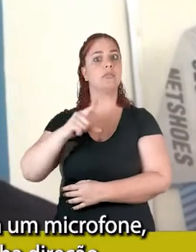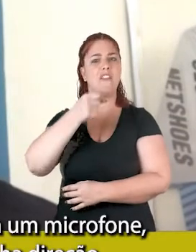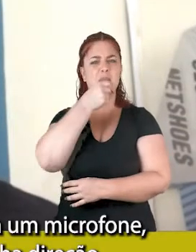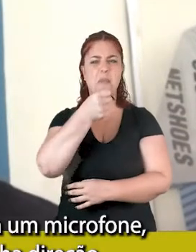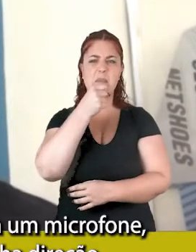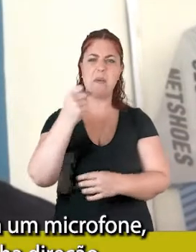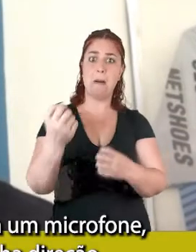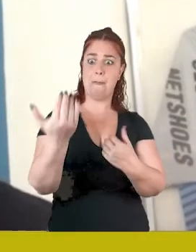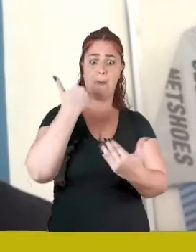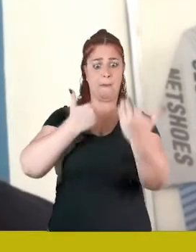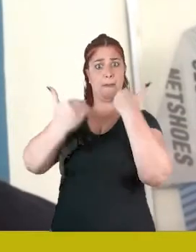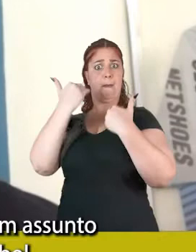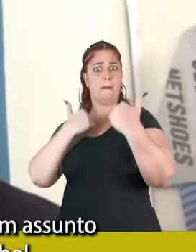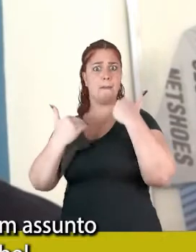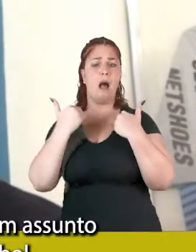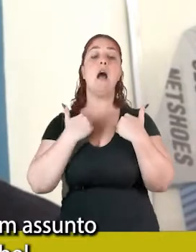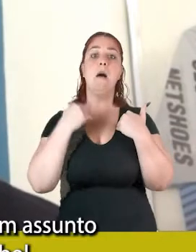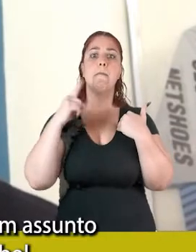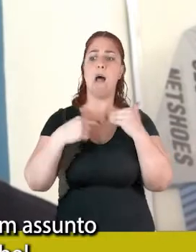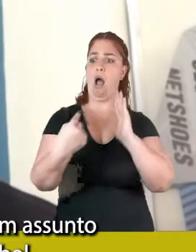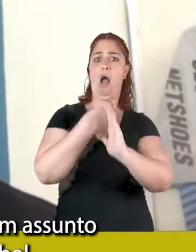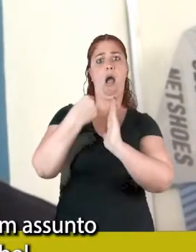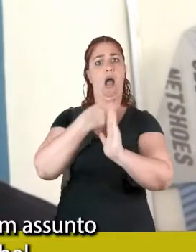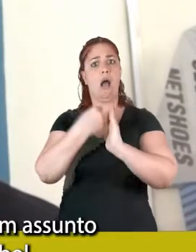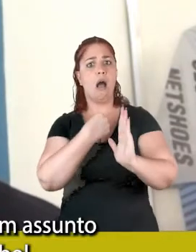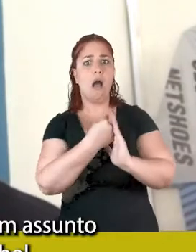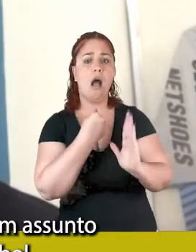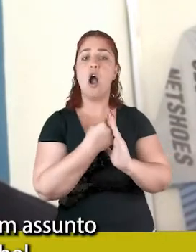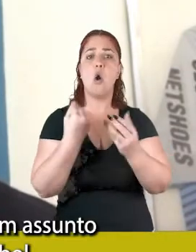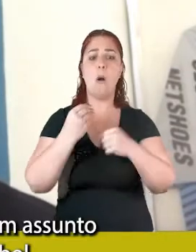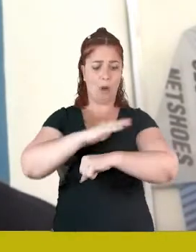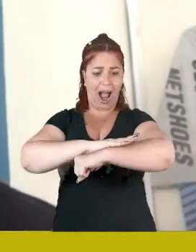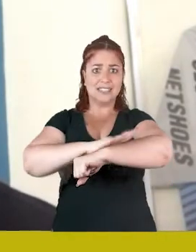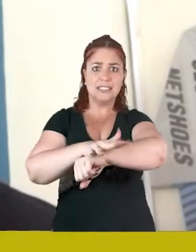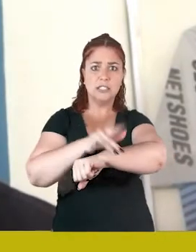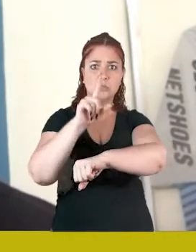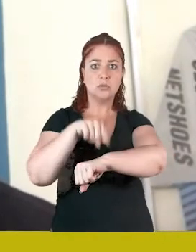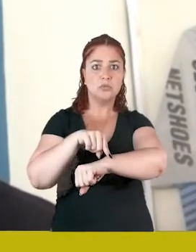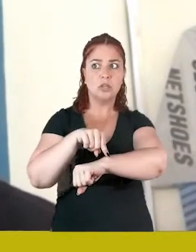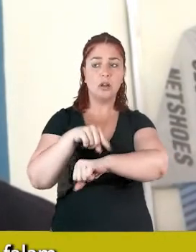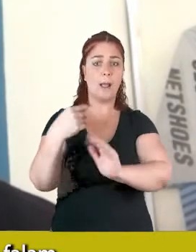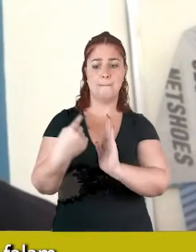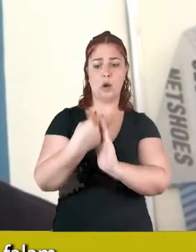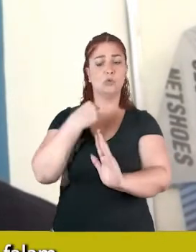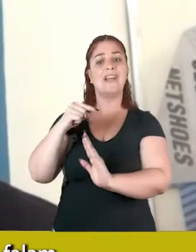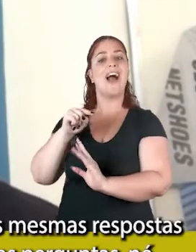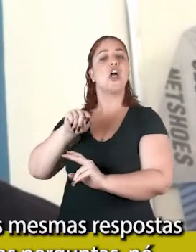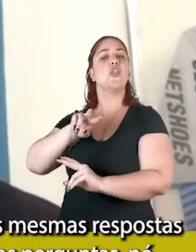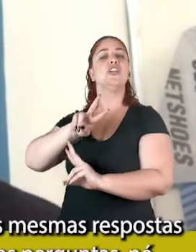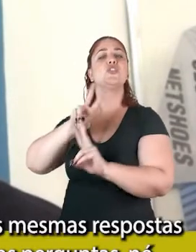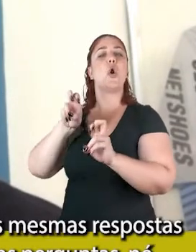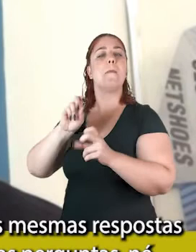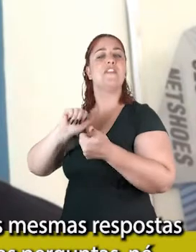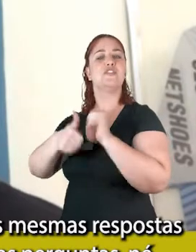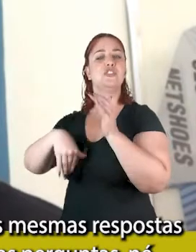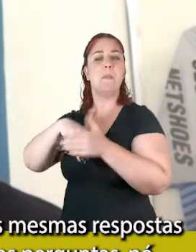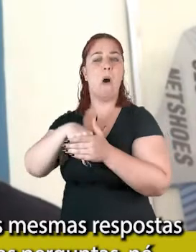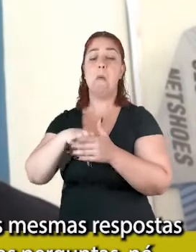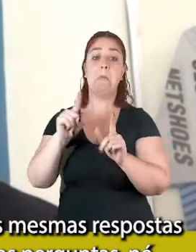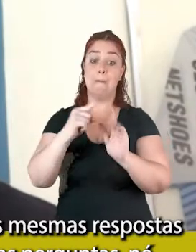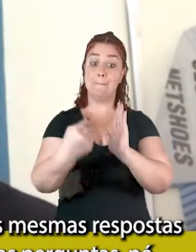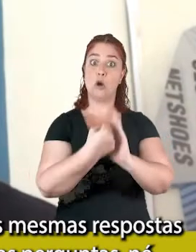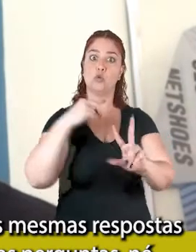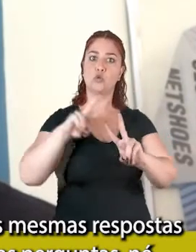câmeras na minha direção, pra perguntar sobre um assunto que não era futebol. As pessoas sempre falam, ah, os jogadores sempre